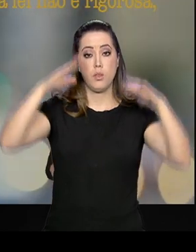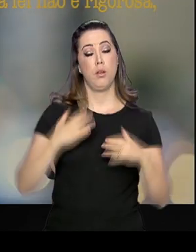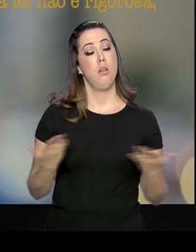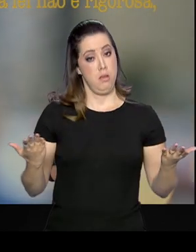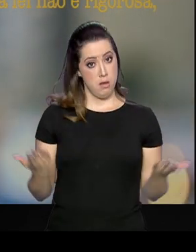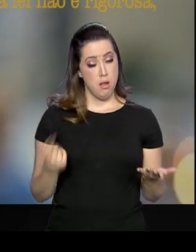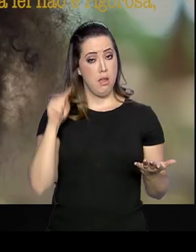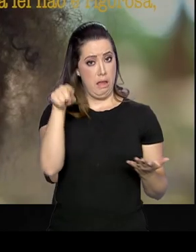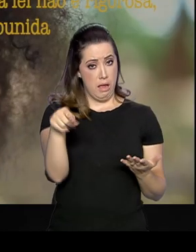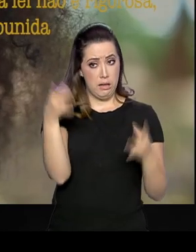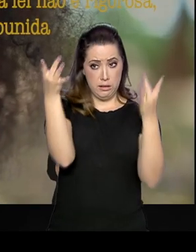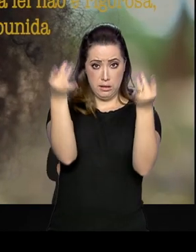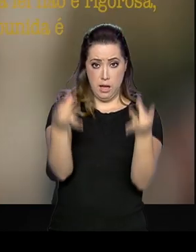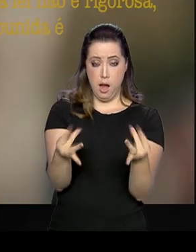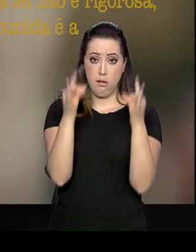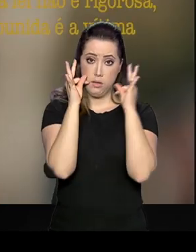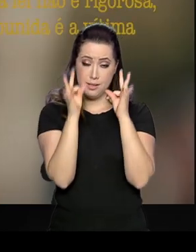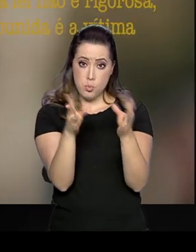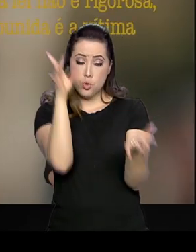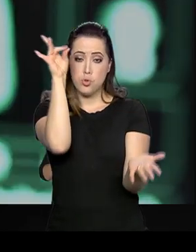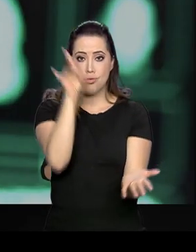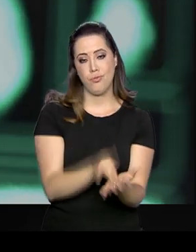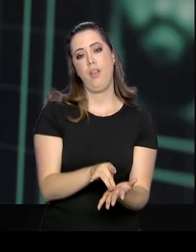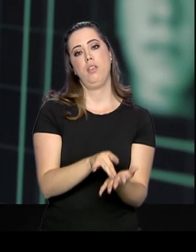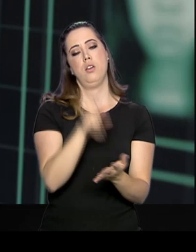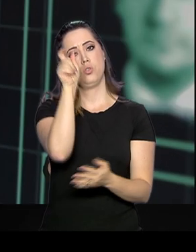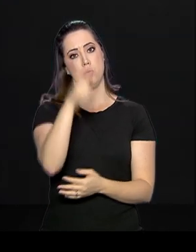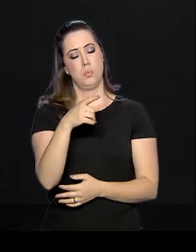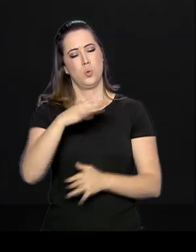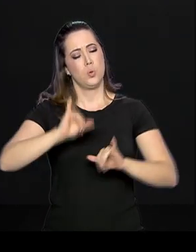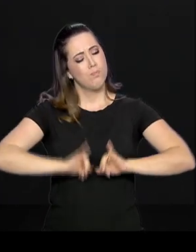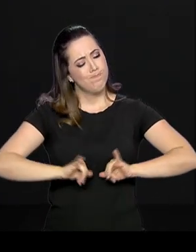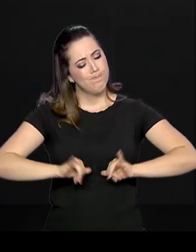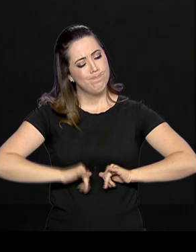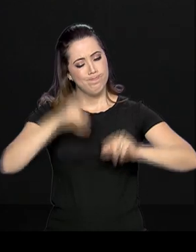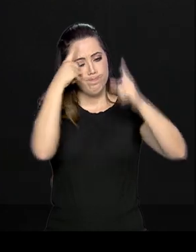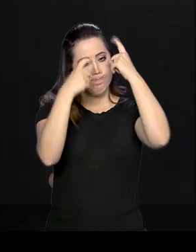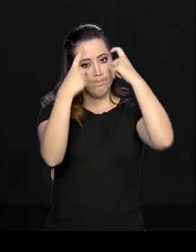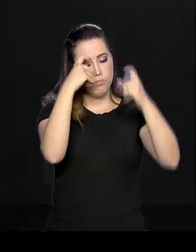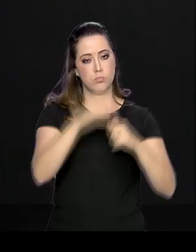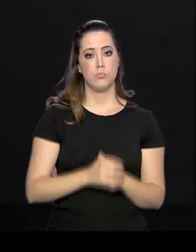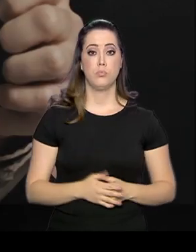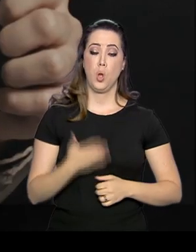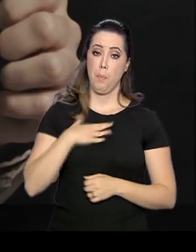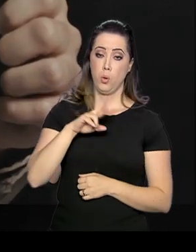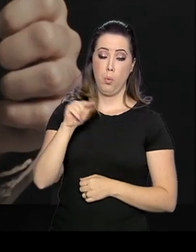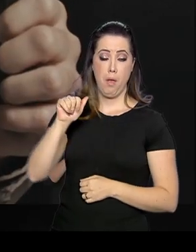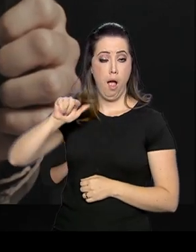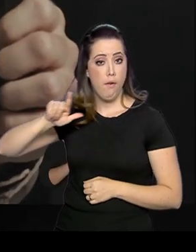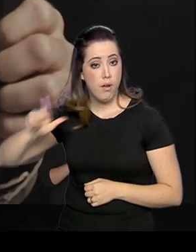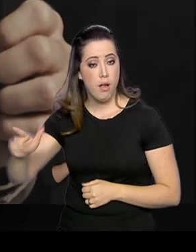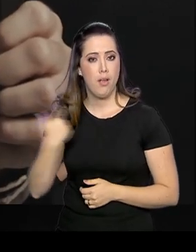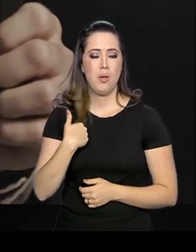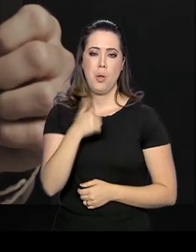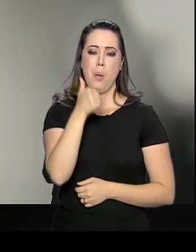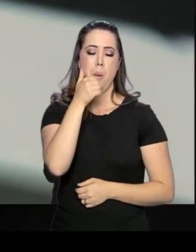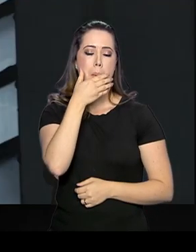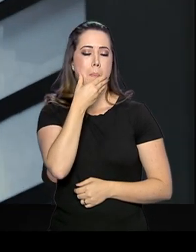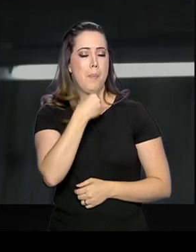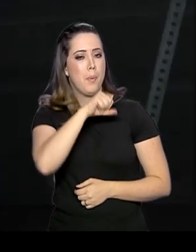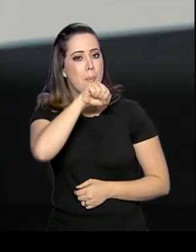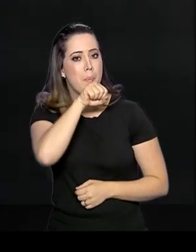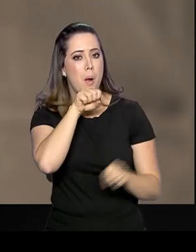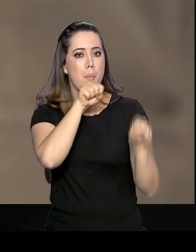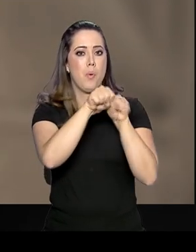traz depoimentos verdadeiros de vítimas de violência. Meu nome é Rafael e meu pai foi morto na porta de casa.